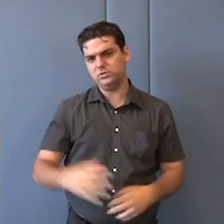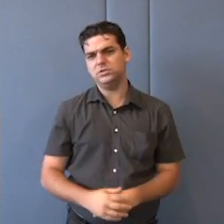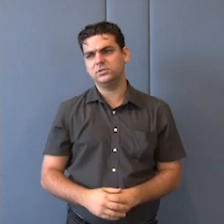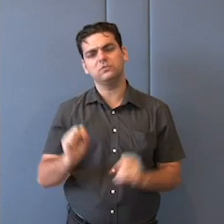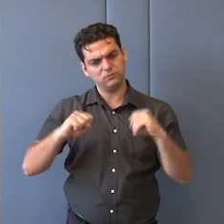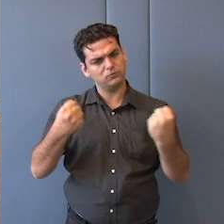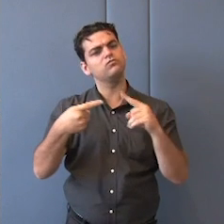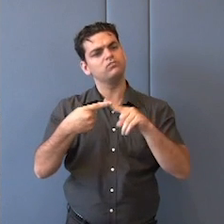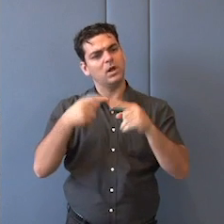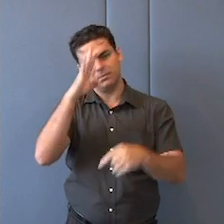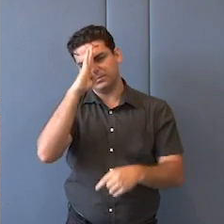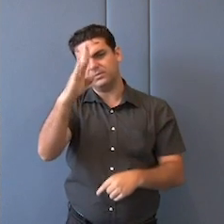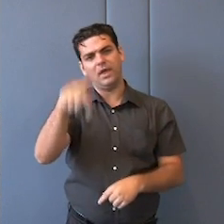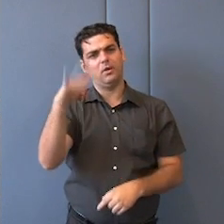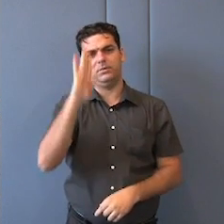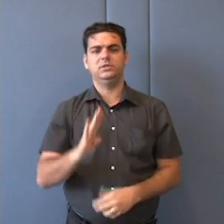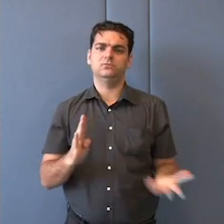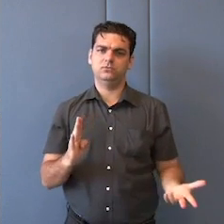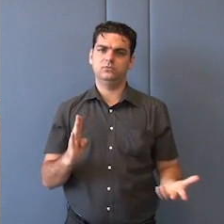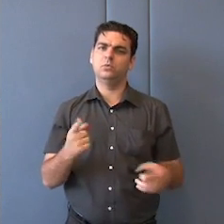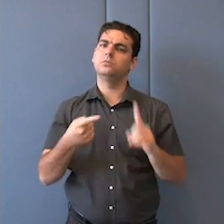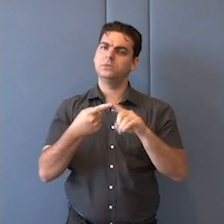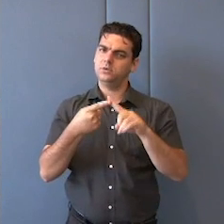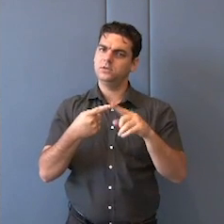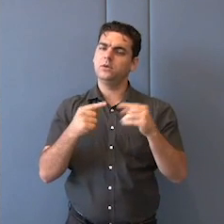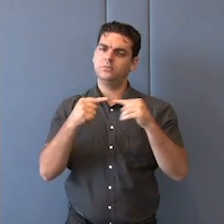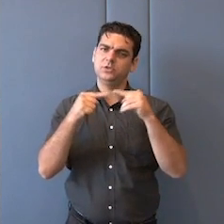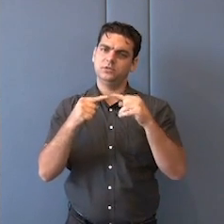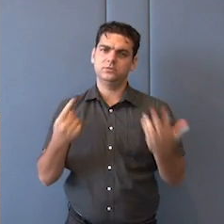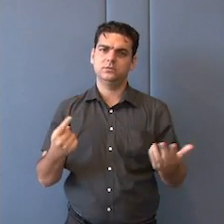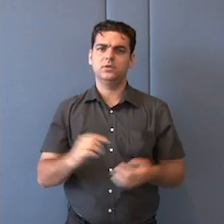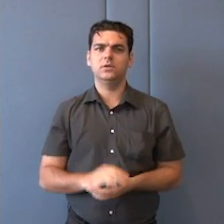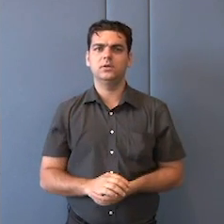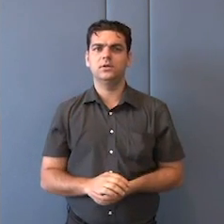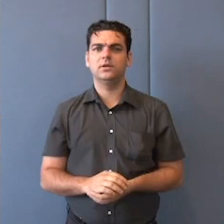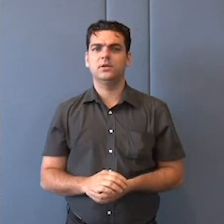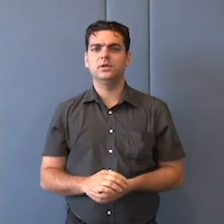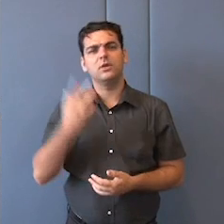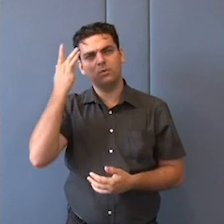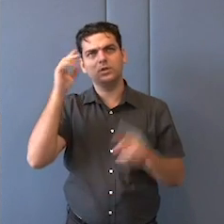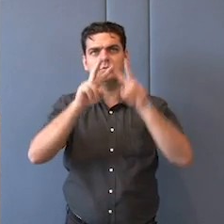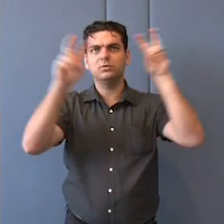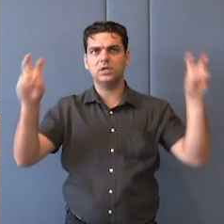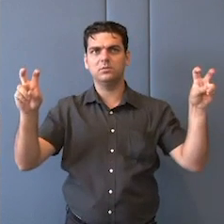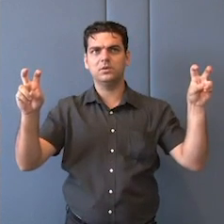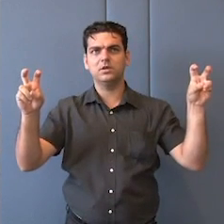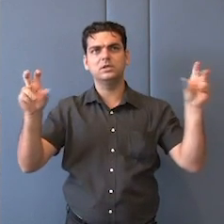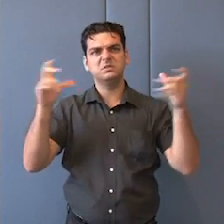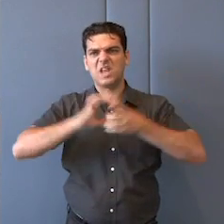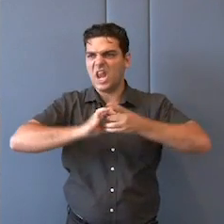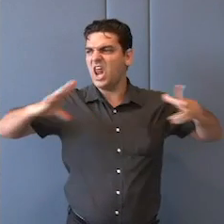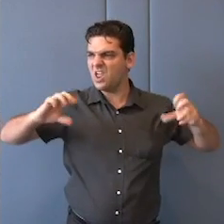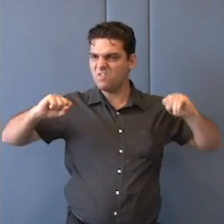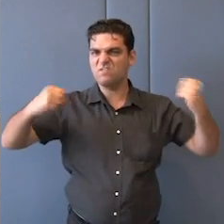Então, é muito fundacional, é muito profunda, eu acho, essa colocação da independência nacional